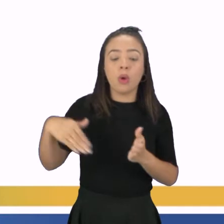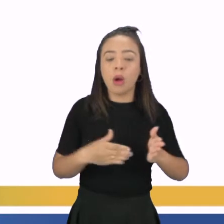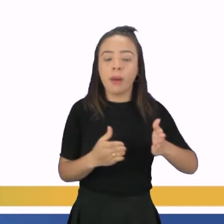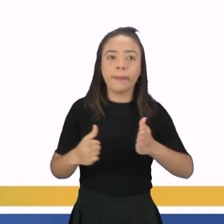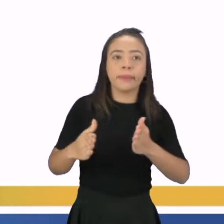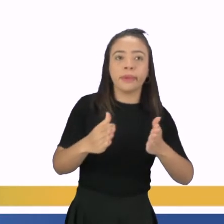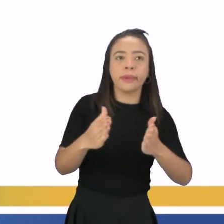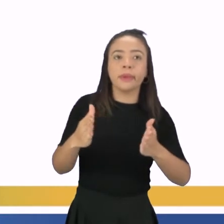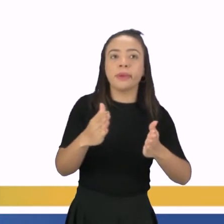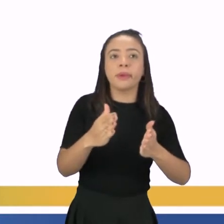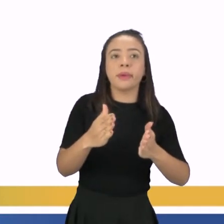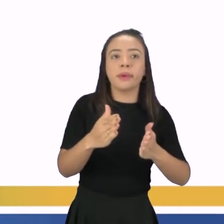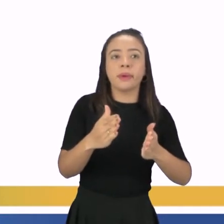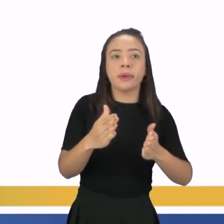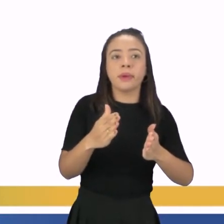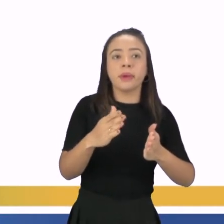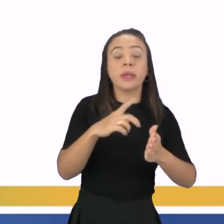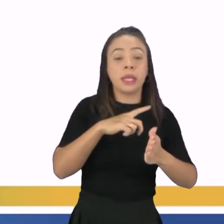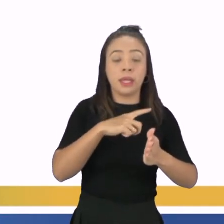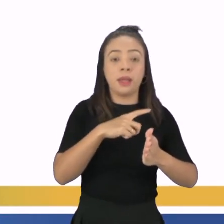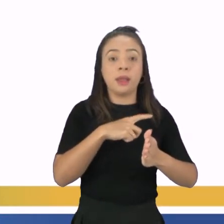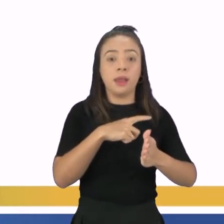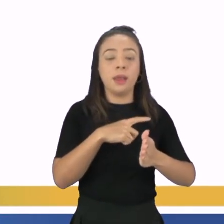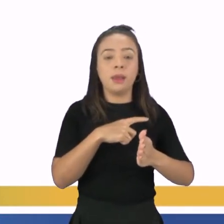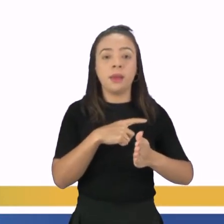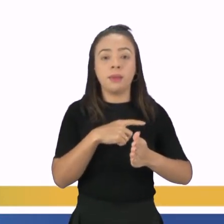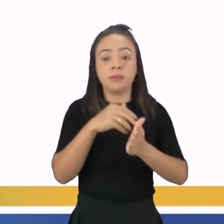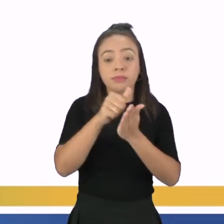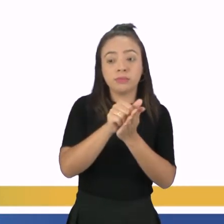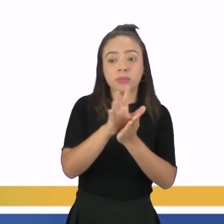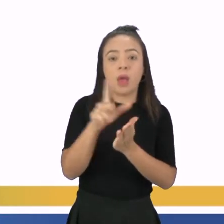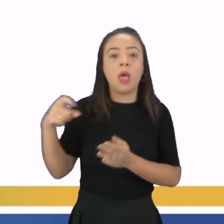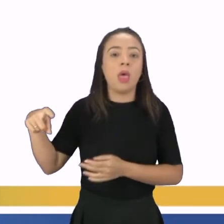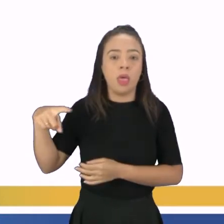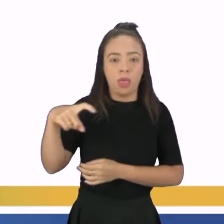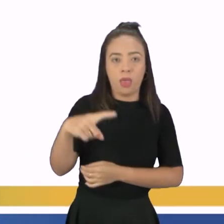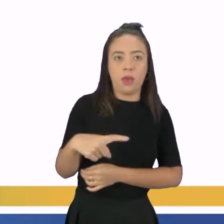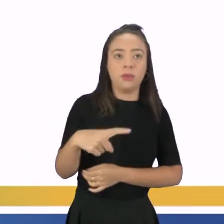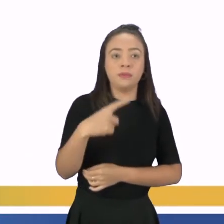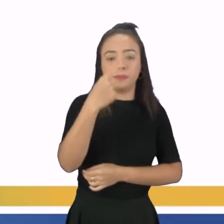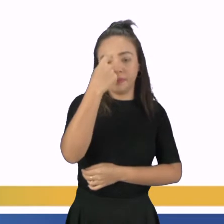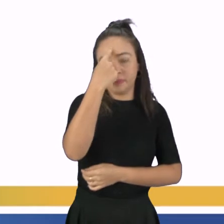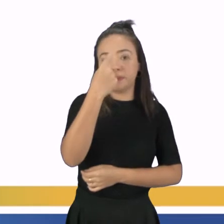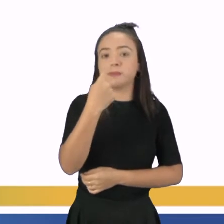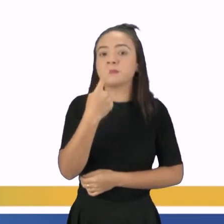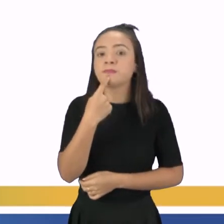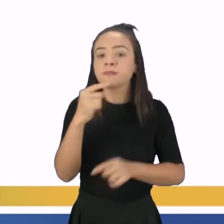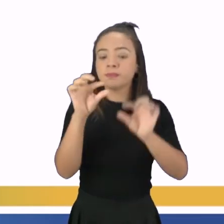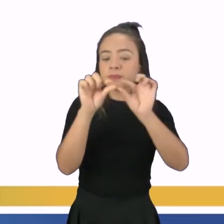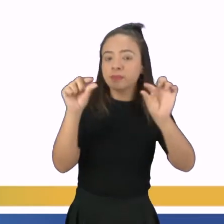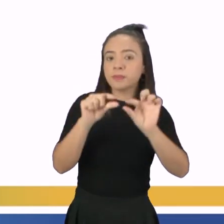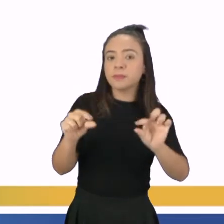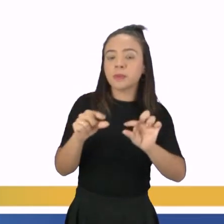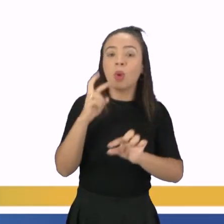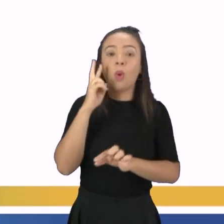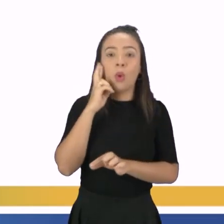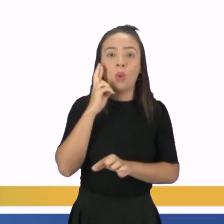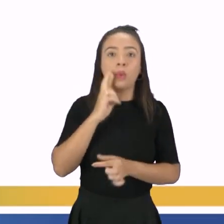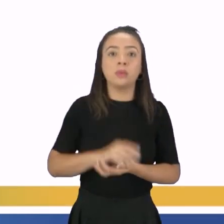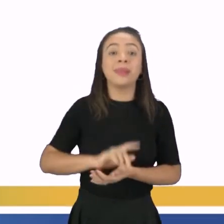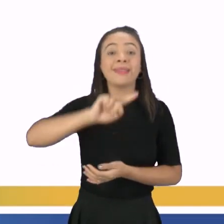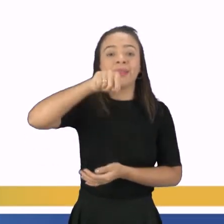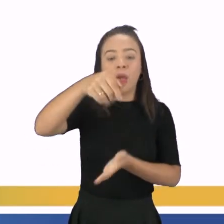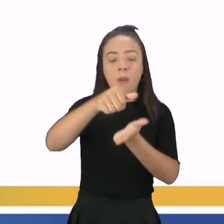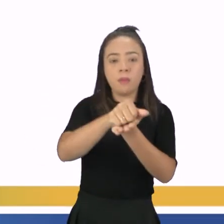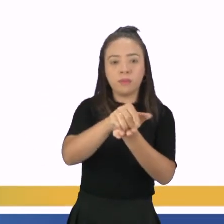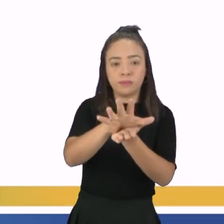Tubulos seminíferos Epidídimo Canais deferentes Glândulas seminais Uretra E aí ele é eliminado, tá